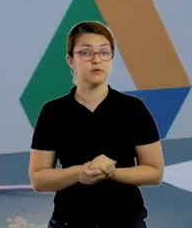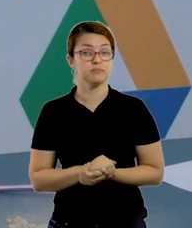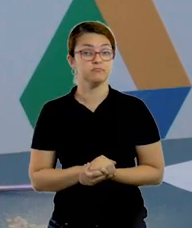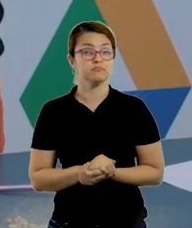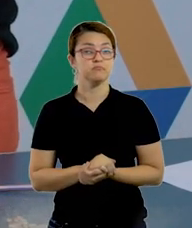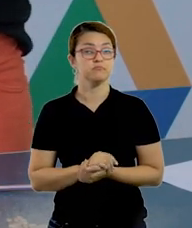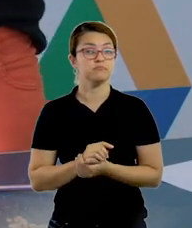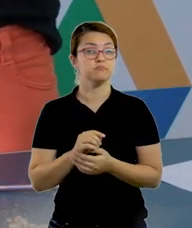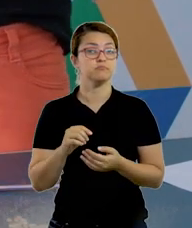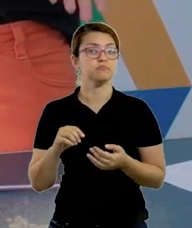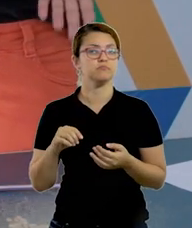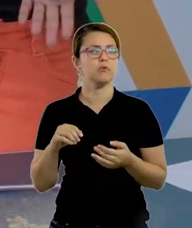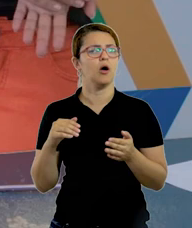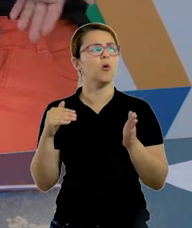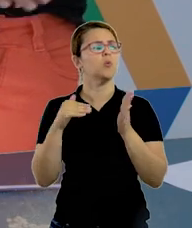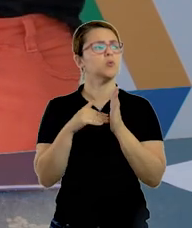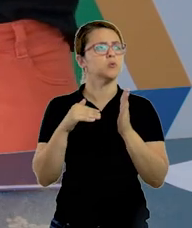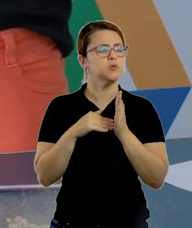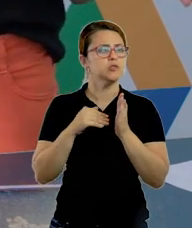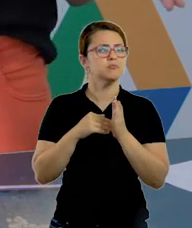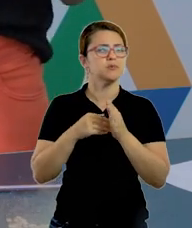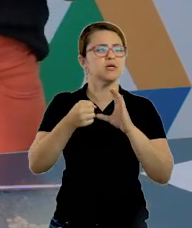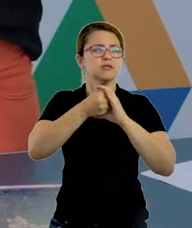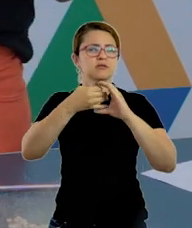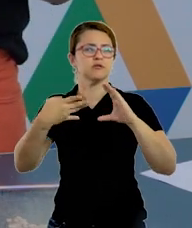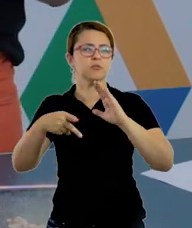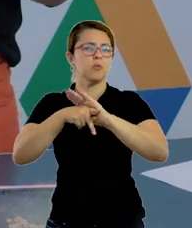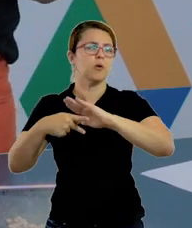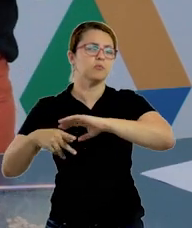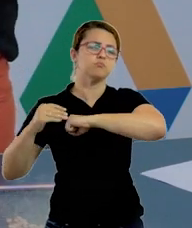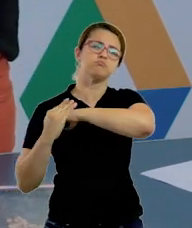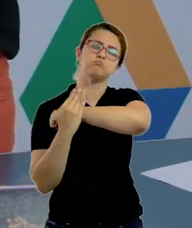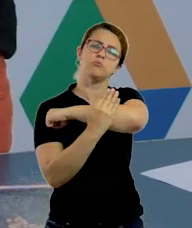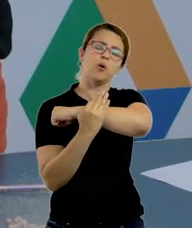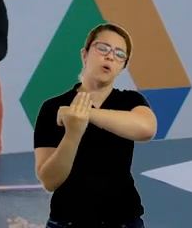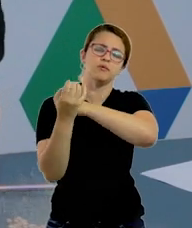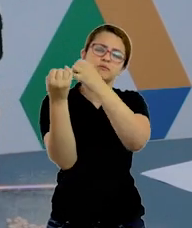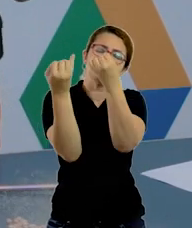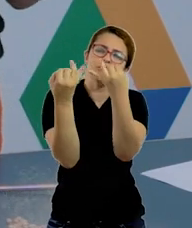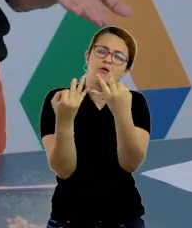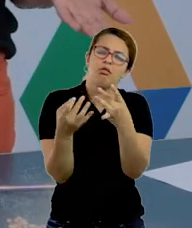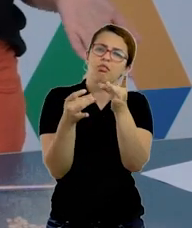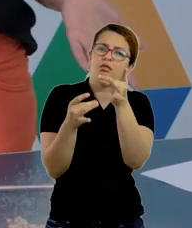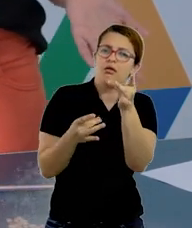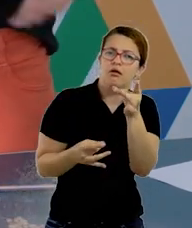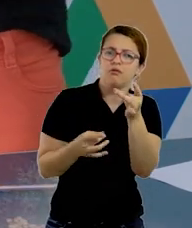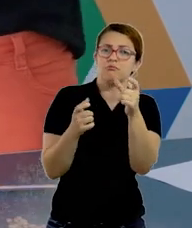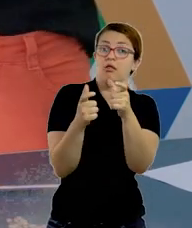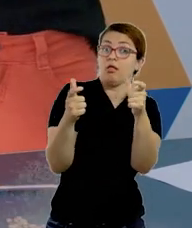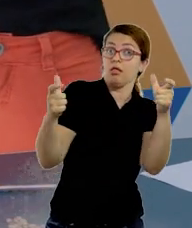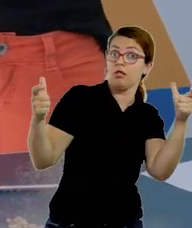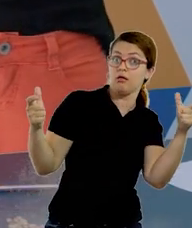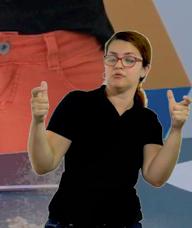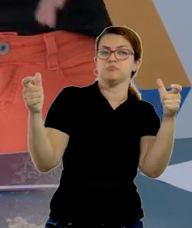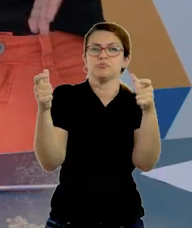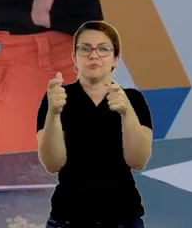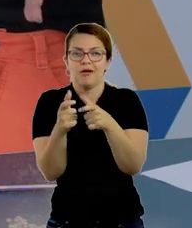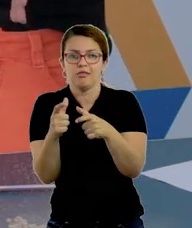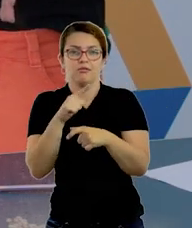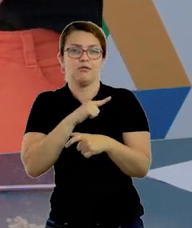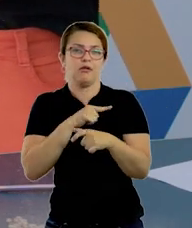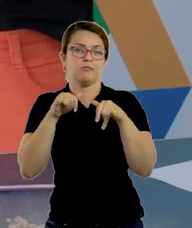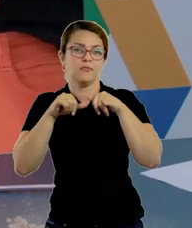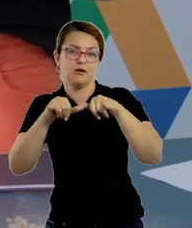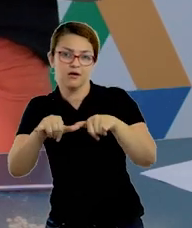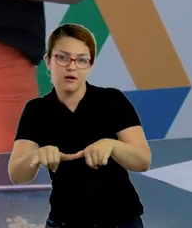características. Então, você vai contar como é o seu bairro. Se ele é grande, se ele é pequeno, se tem um supermercado no seu bairro, se tem uma farmácia, se tem uma estação de trem, tá